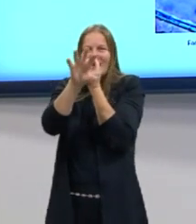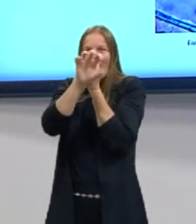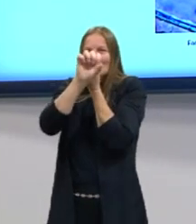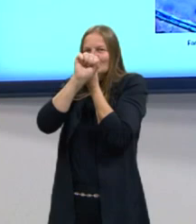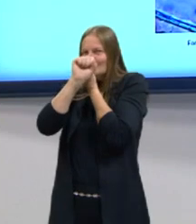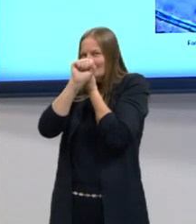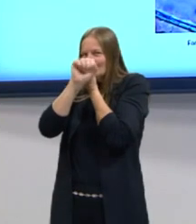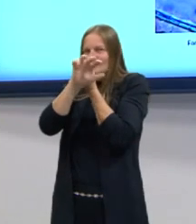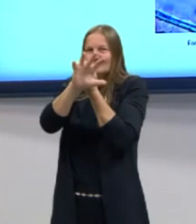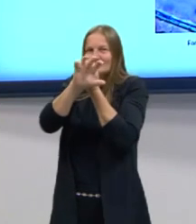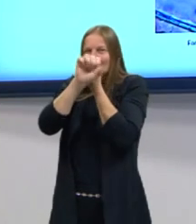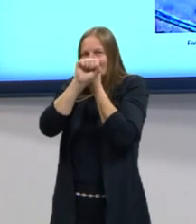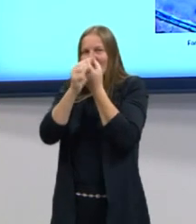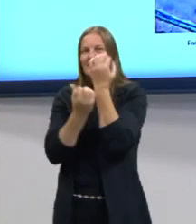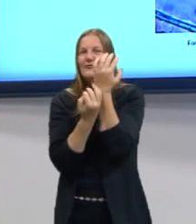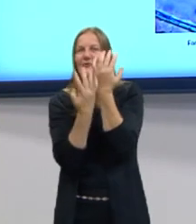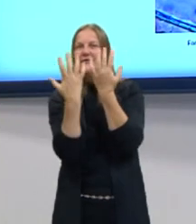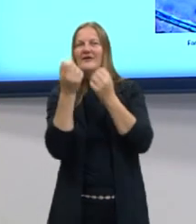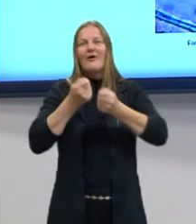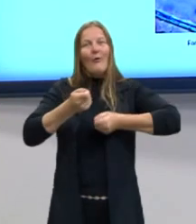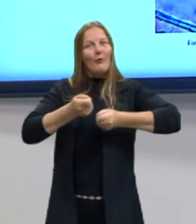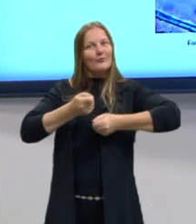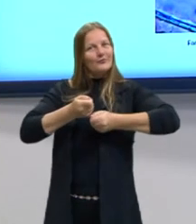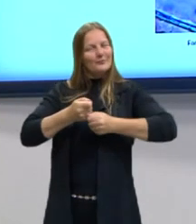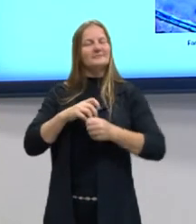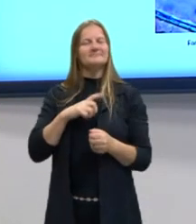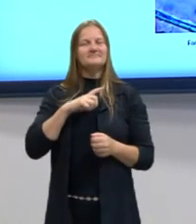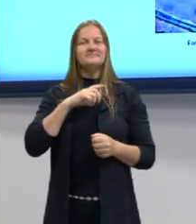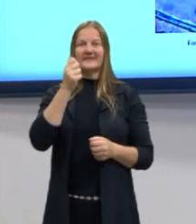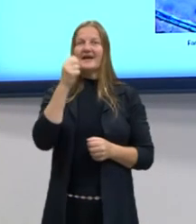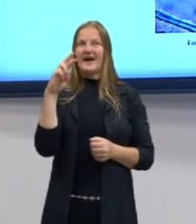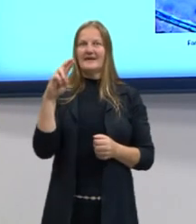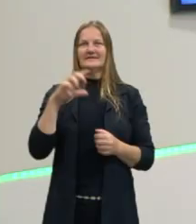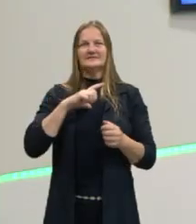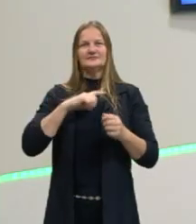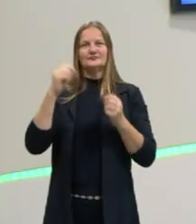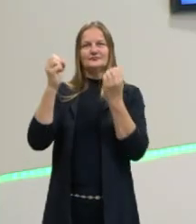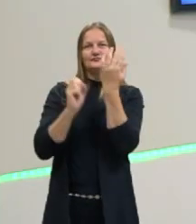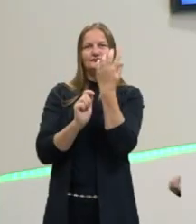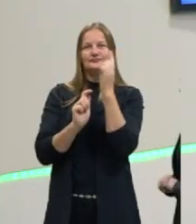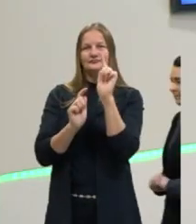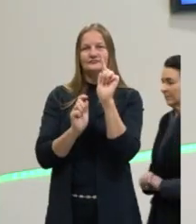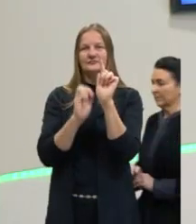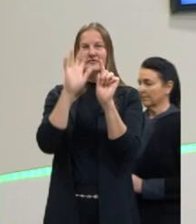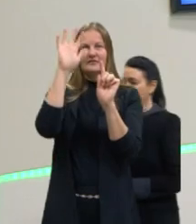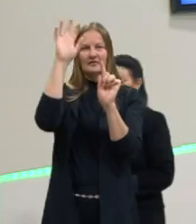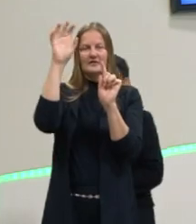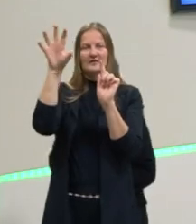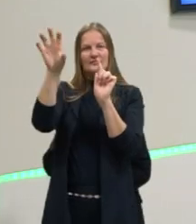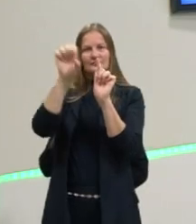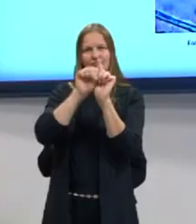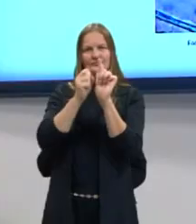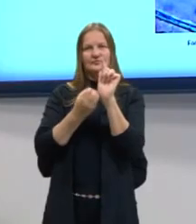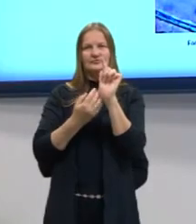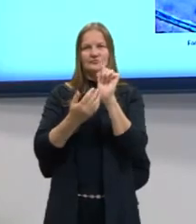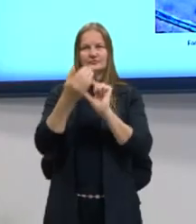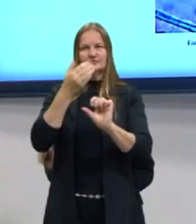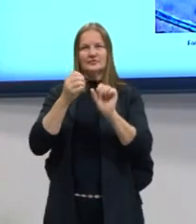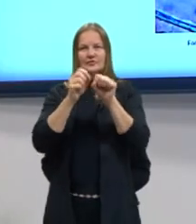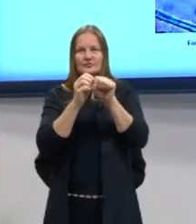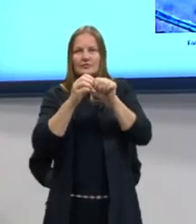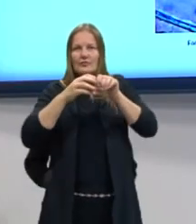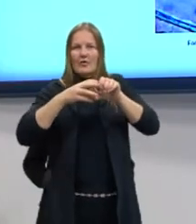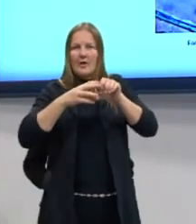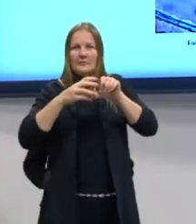transpirando também, auxiliando na transpiração e fazendo essas trocas gasosas. Essa estrutura aqui, ela vai abrir